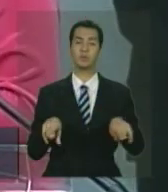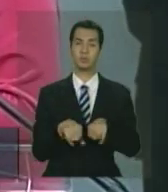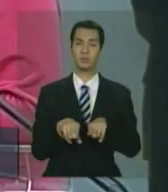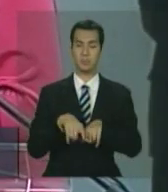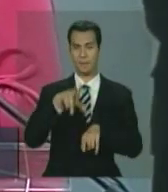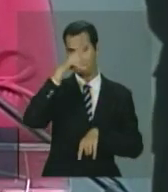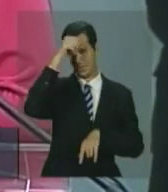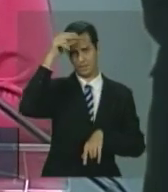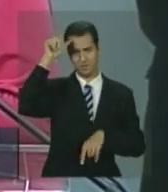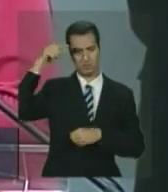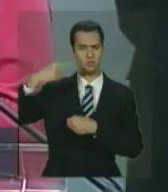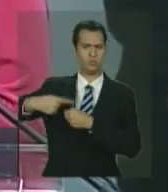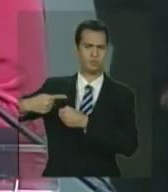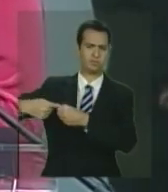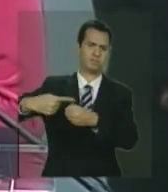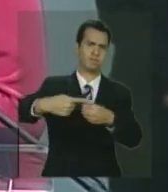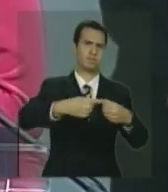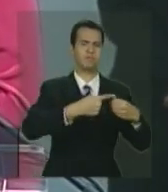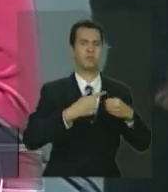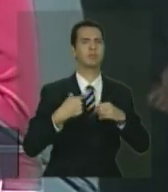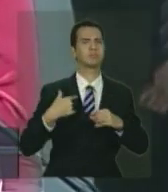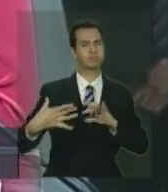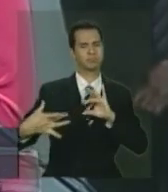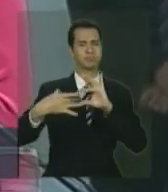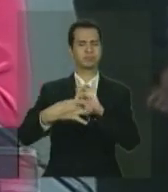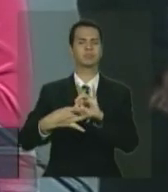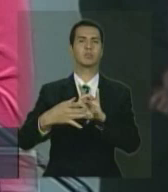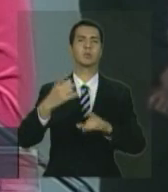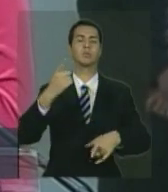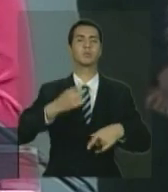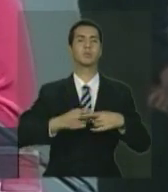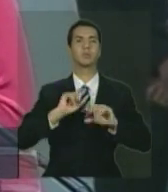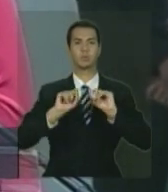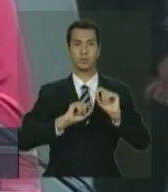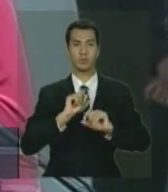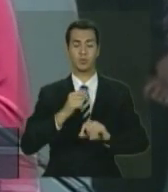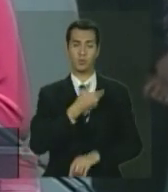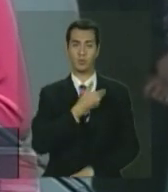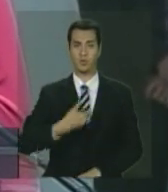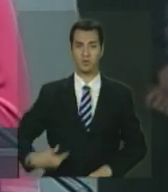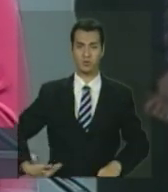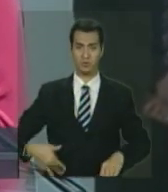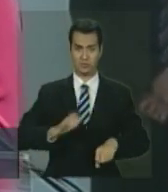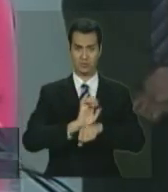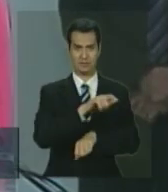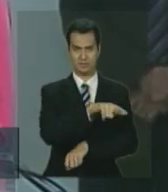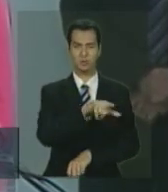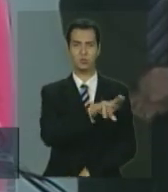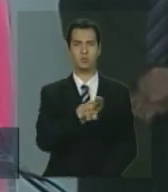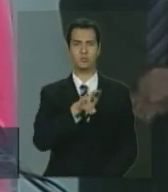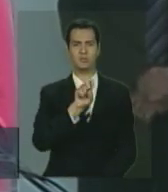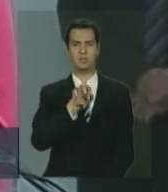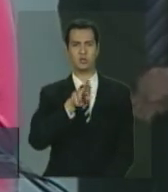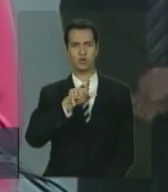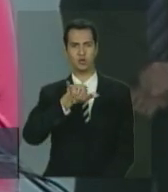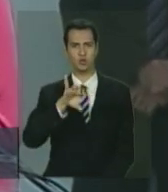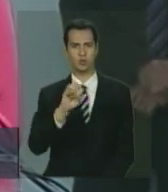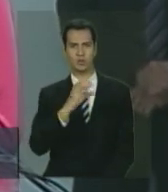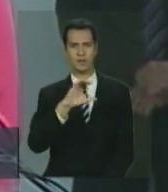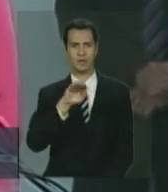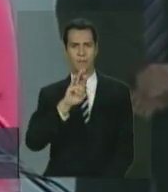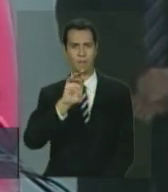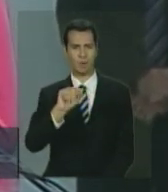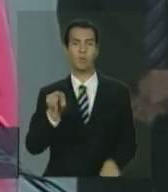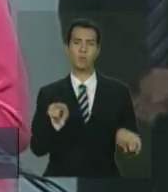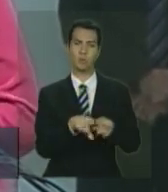o governador Sérgio Cabral. Porque eu tenho visto da parte do governador Sérgio Cabral e do vice